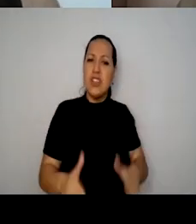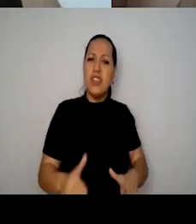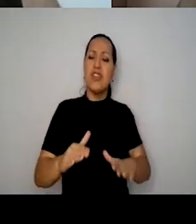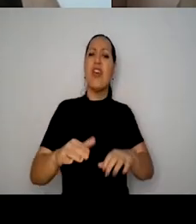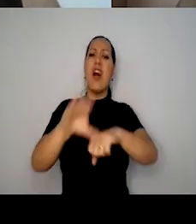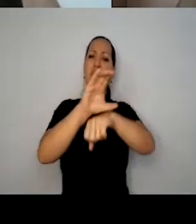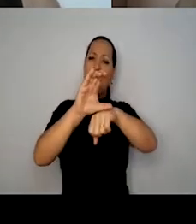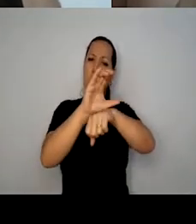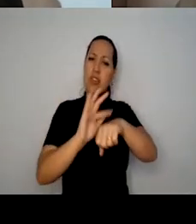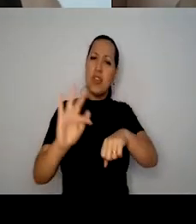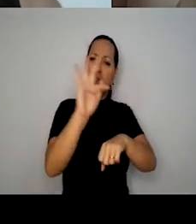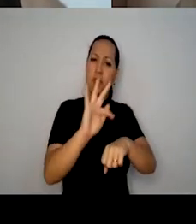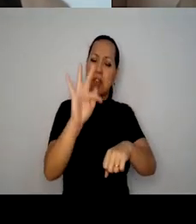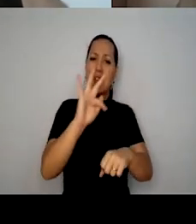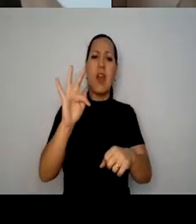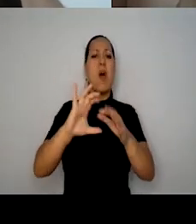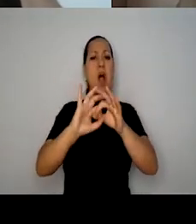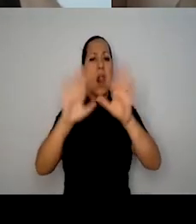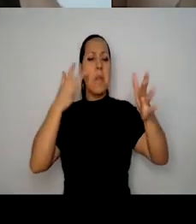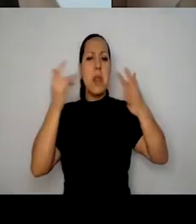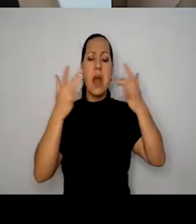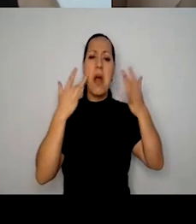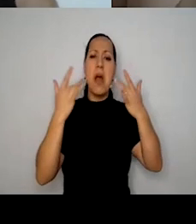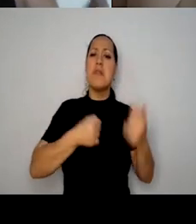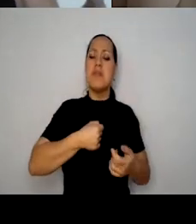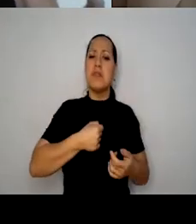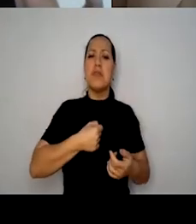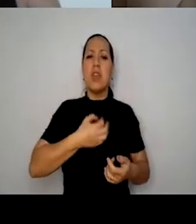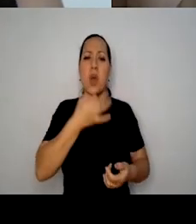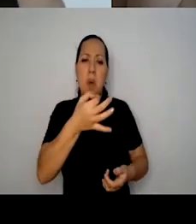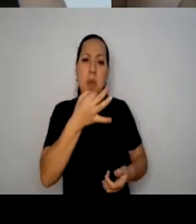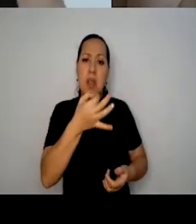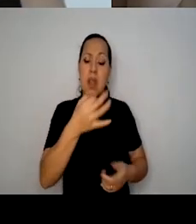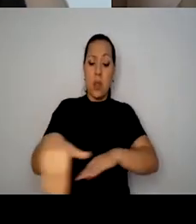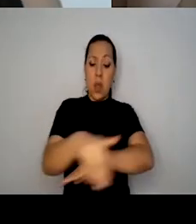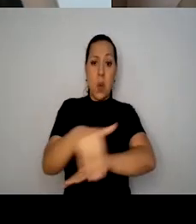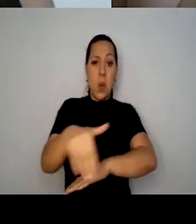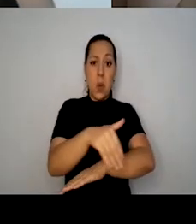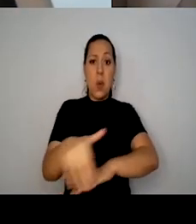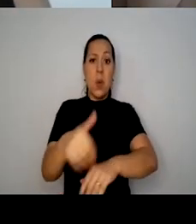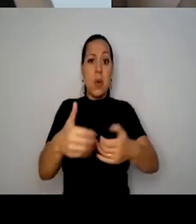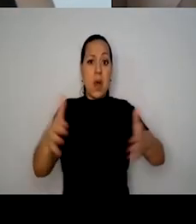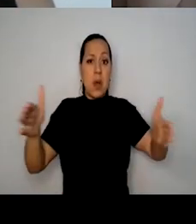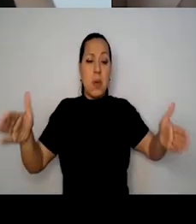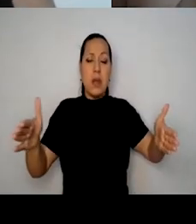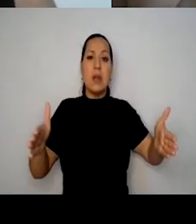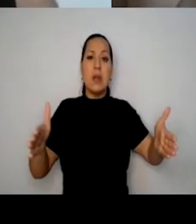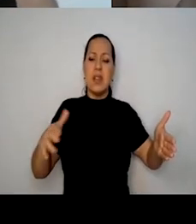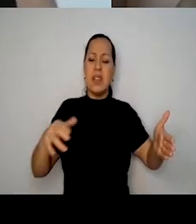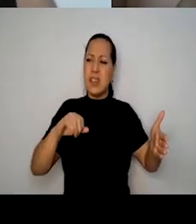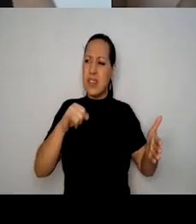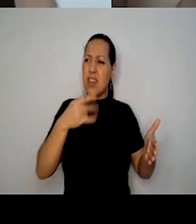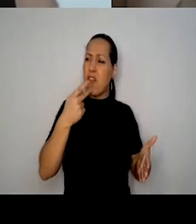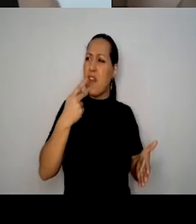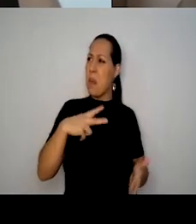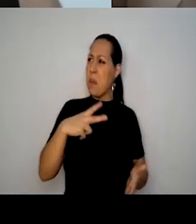como a liberdade de expressão, o espaço público, ele realmente é isso, quando a gente está falando de privatização do espaço público, aí